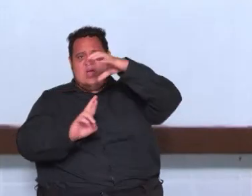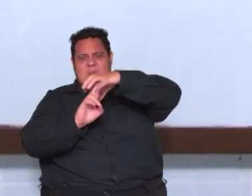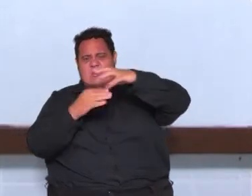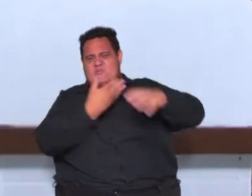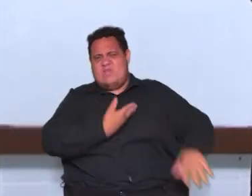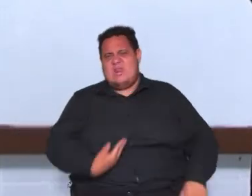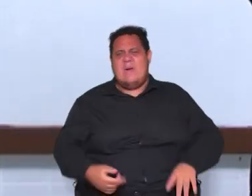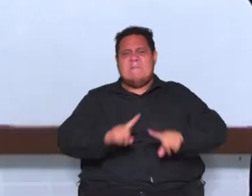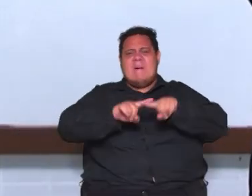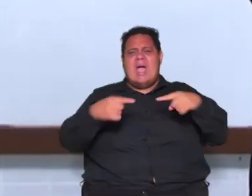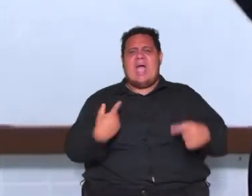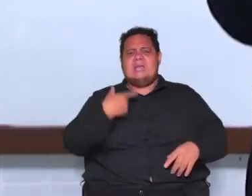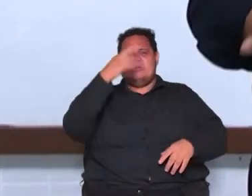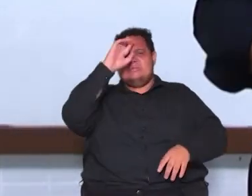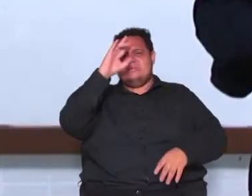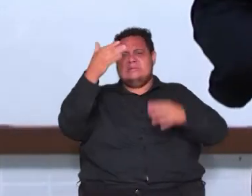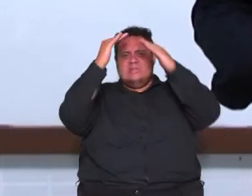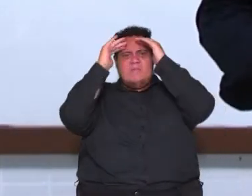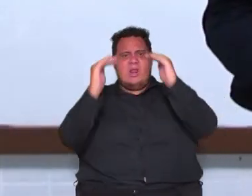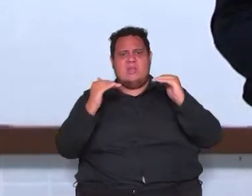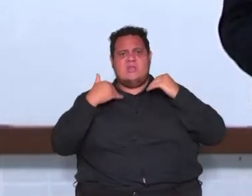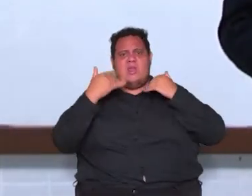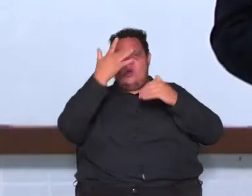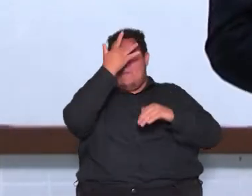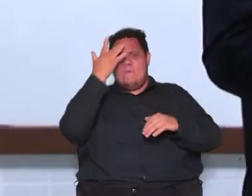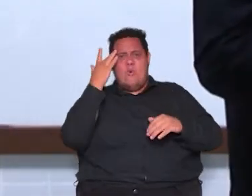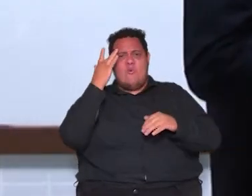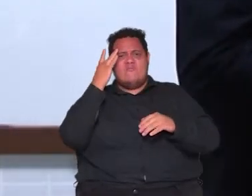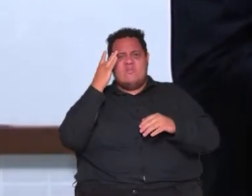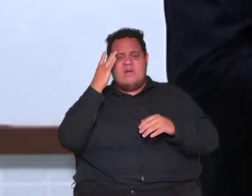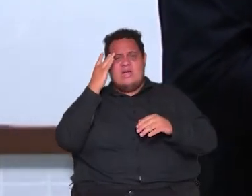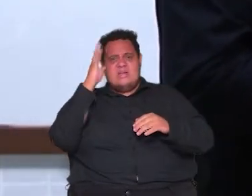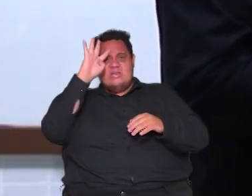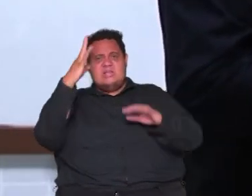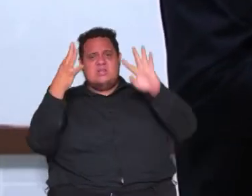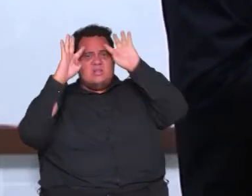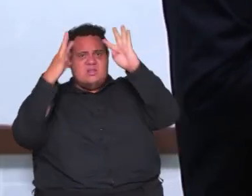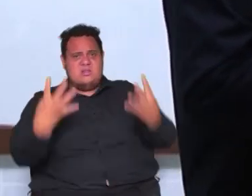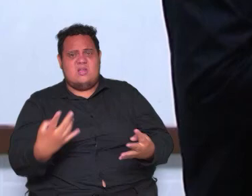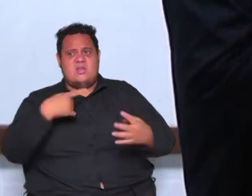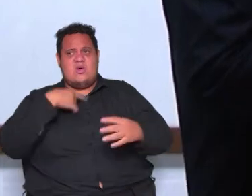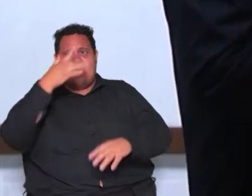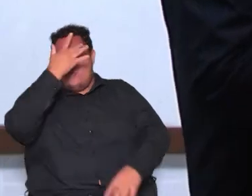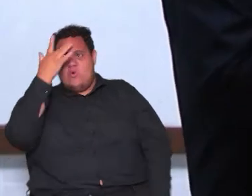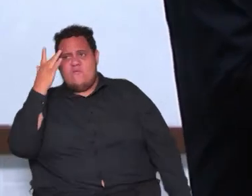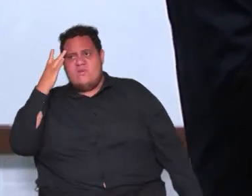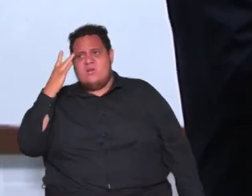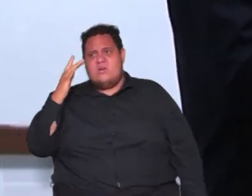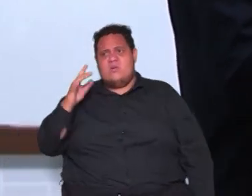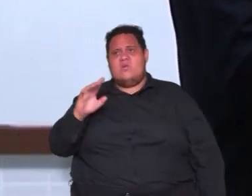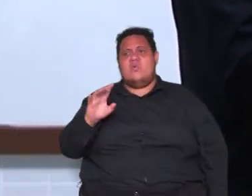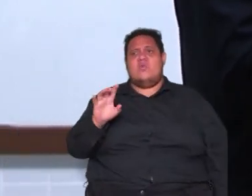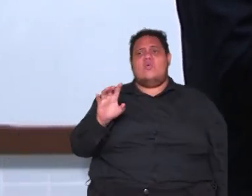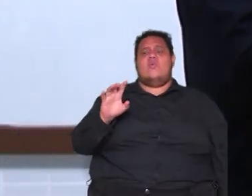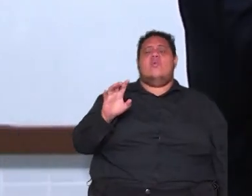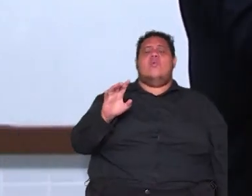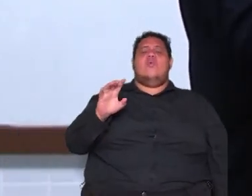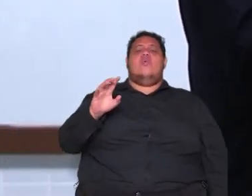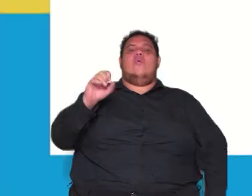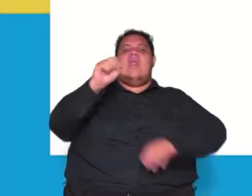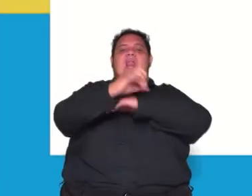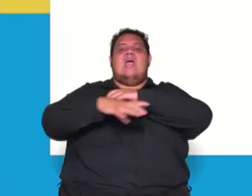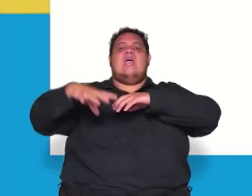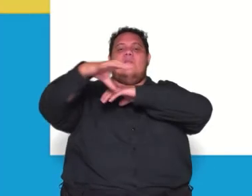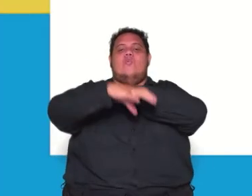mas quem é soberano é o povo quem decide é o povo está na base do pensamento iluminista o iluminista foi um movimento intelectual